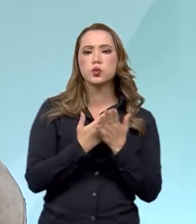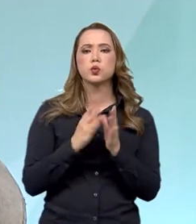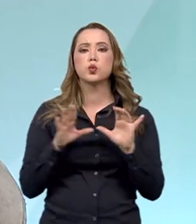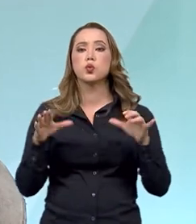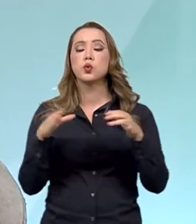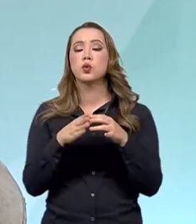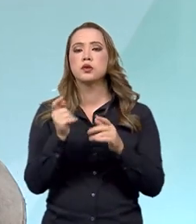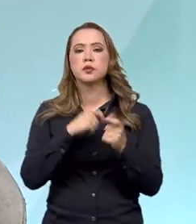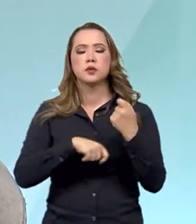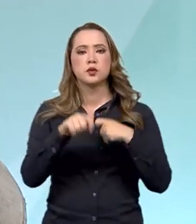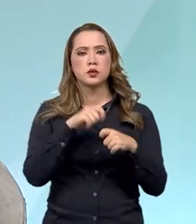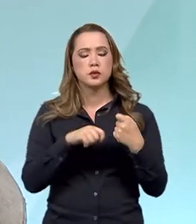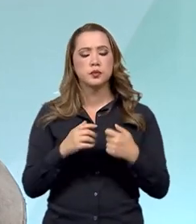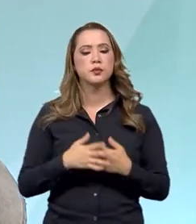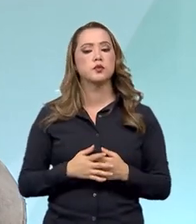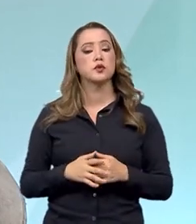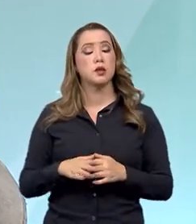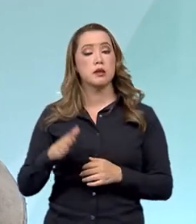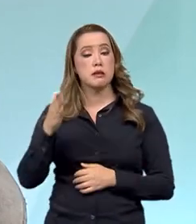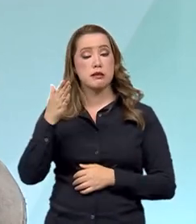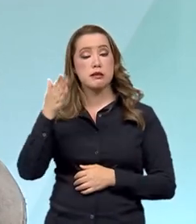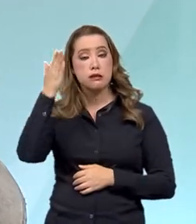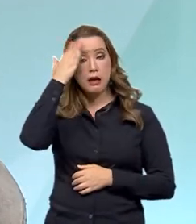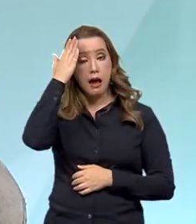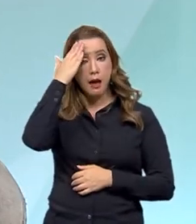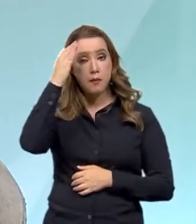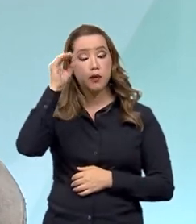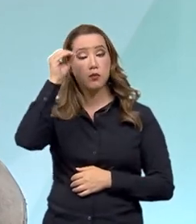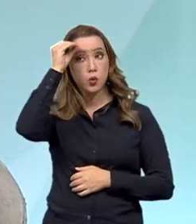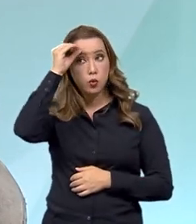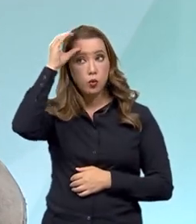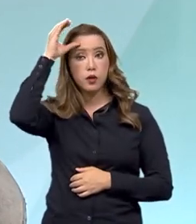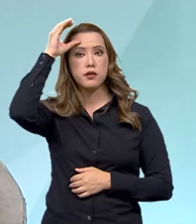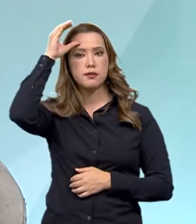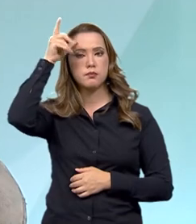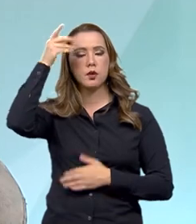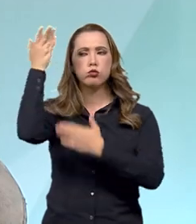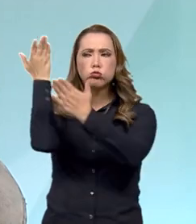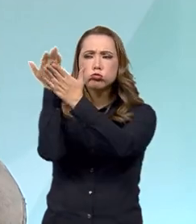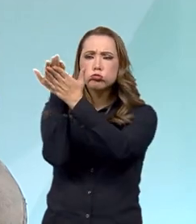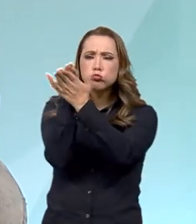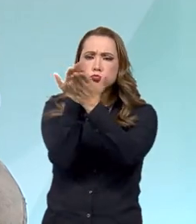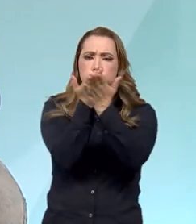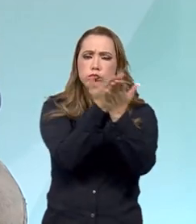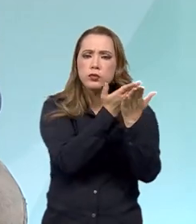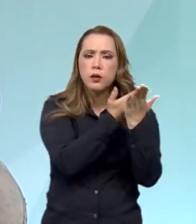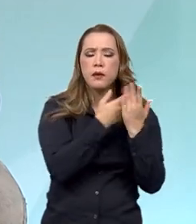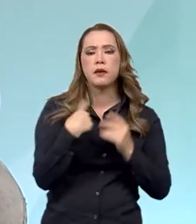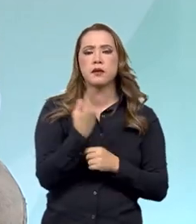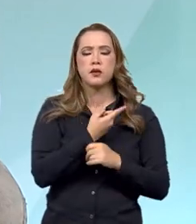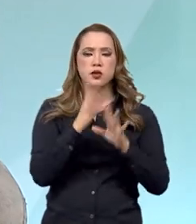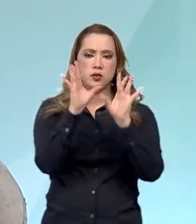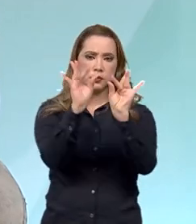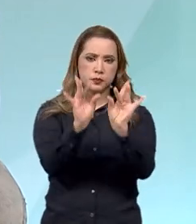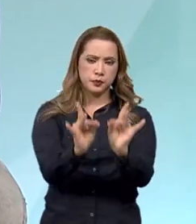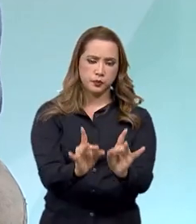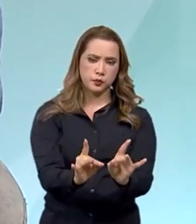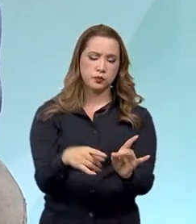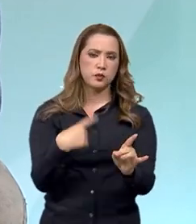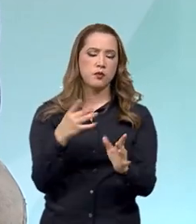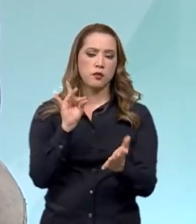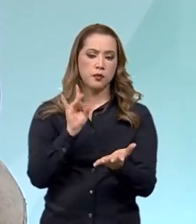equipe econômica com conhecimento diversificado, todos se unem, a gente faz uma análise mais completa possível,